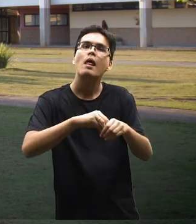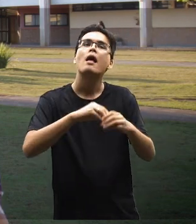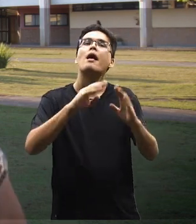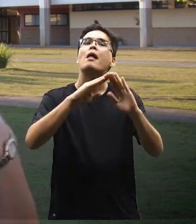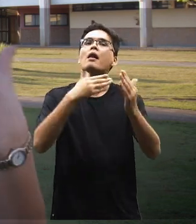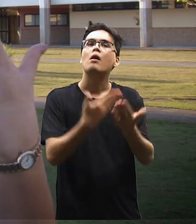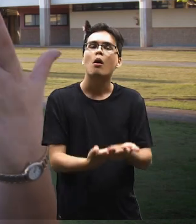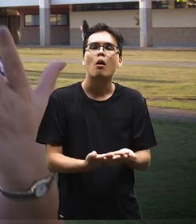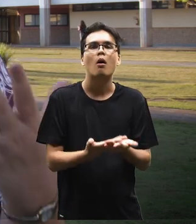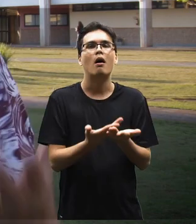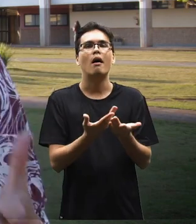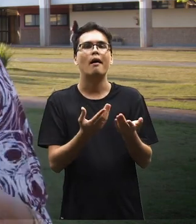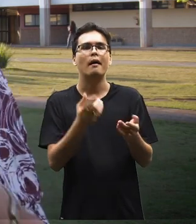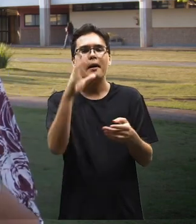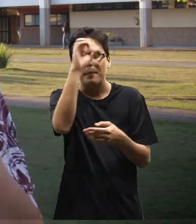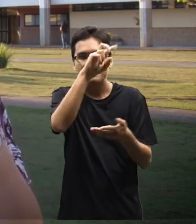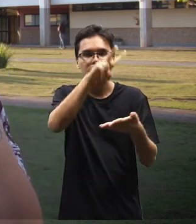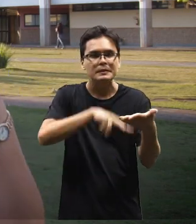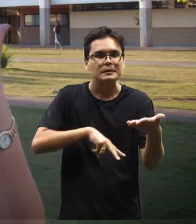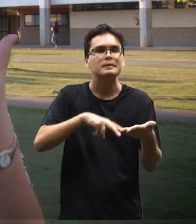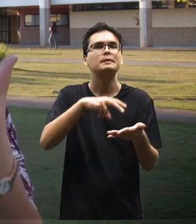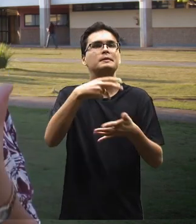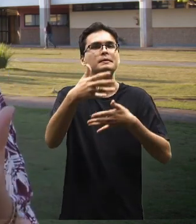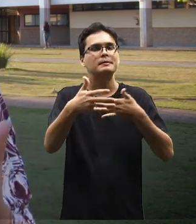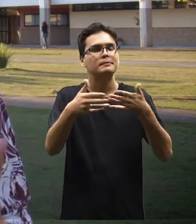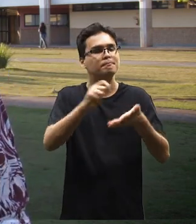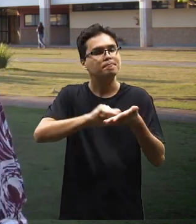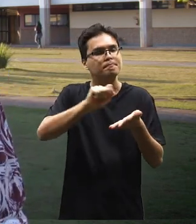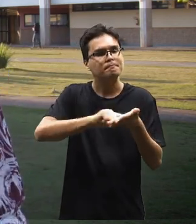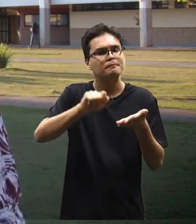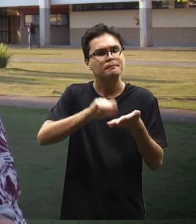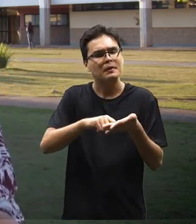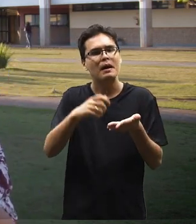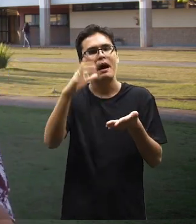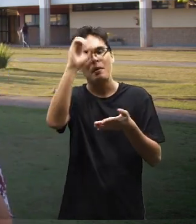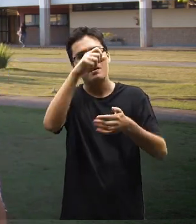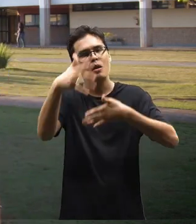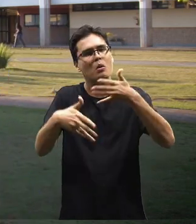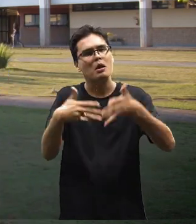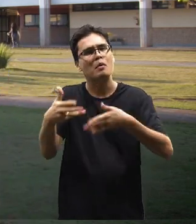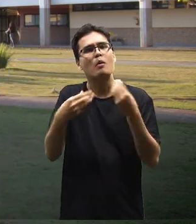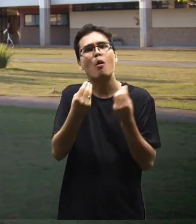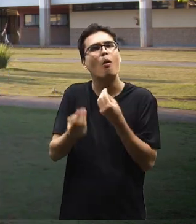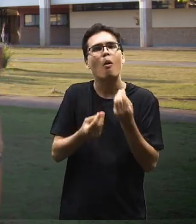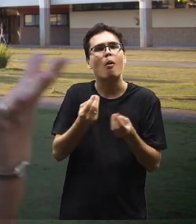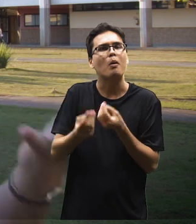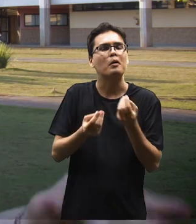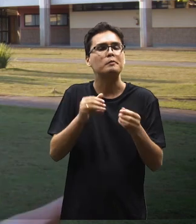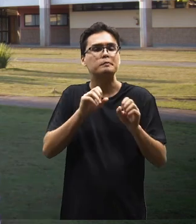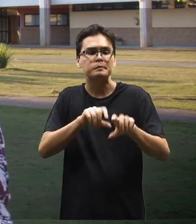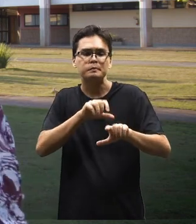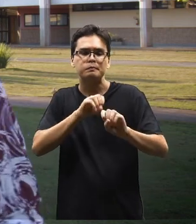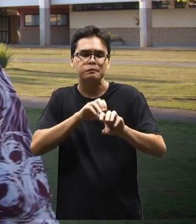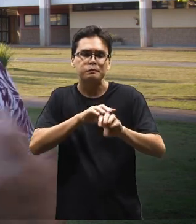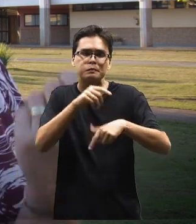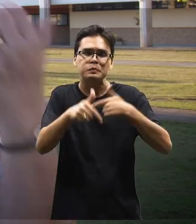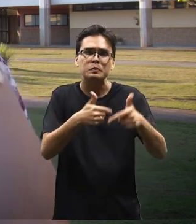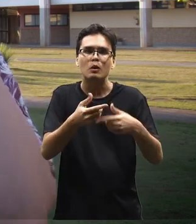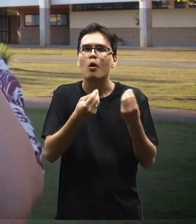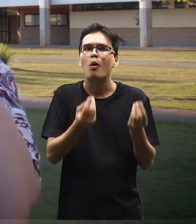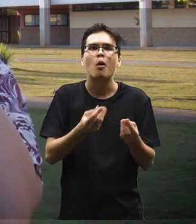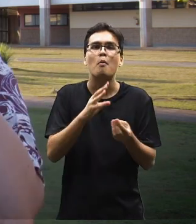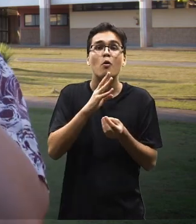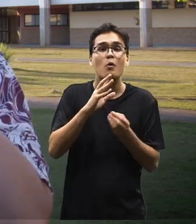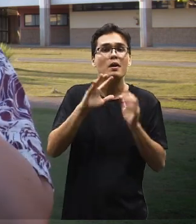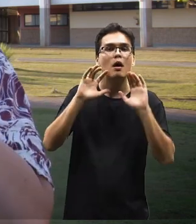dentro da alfabetização, dentro da língua brasileira de finais, como aprender a escrever e ler, e, enfim, conhecer